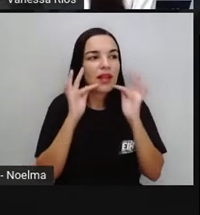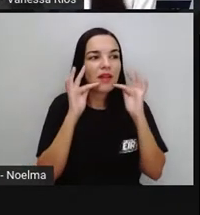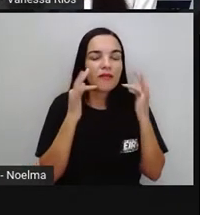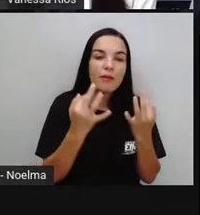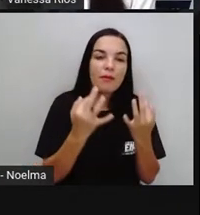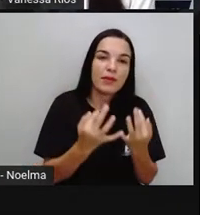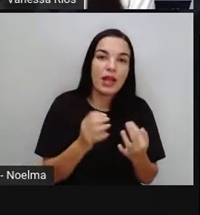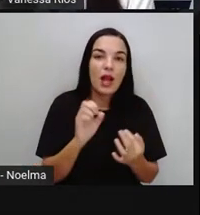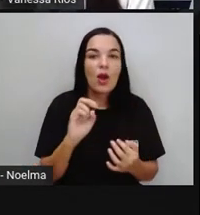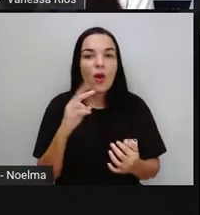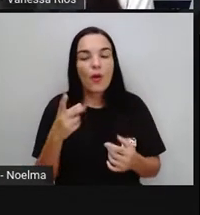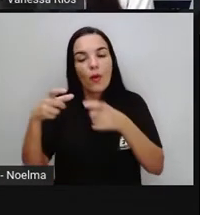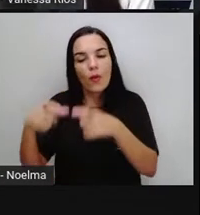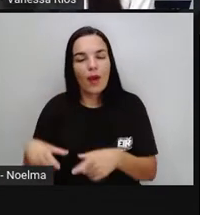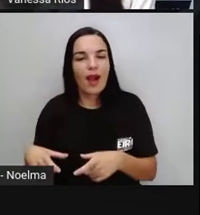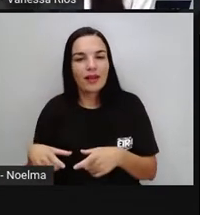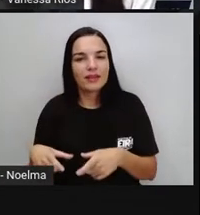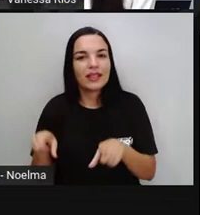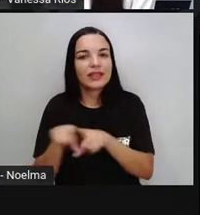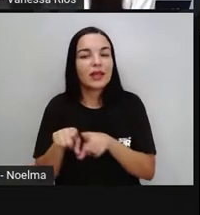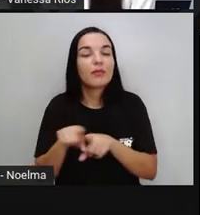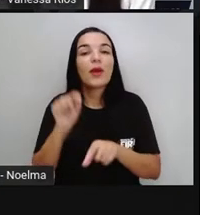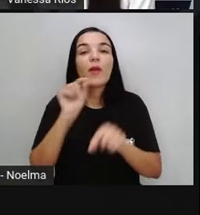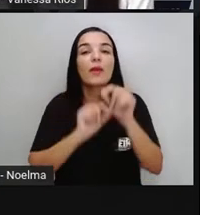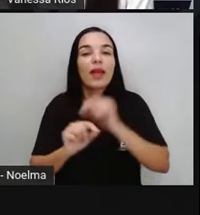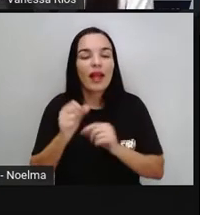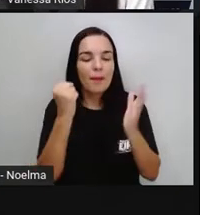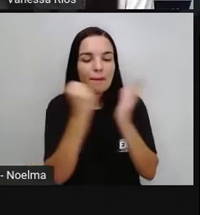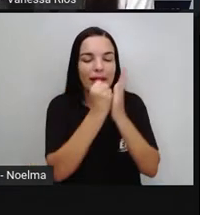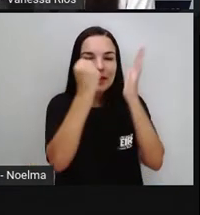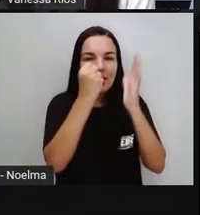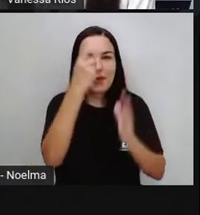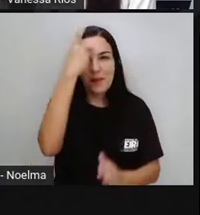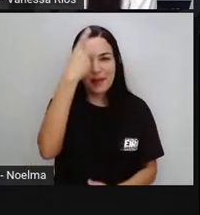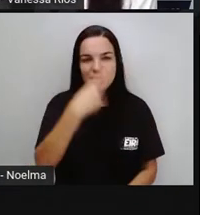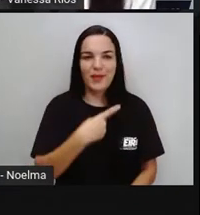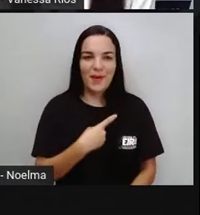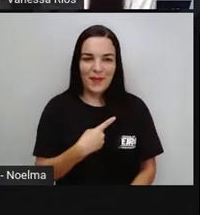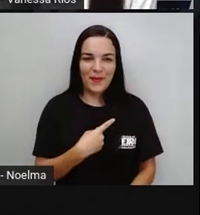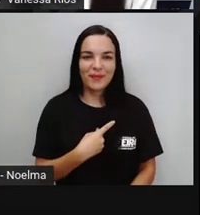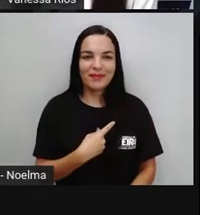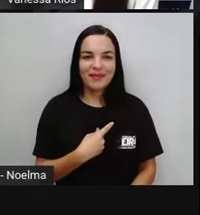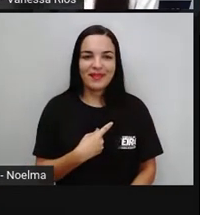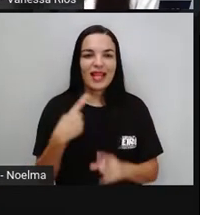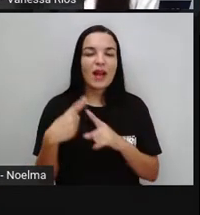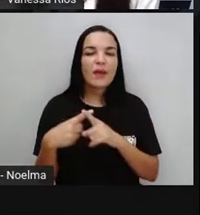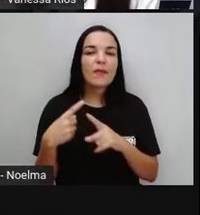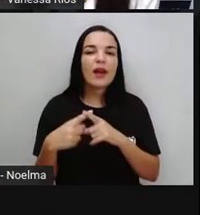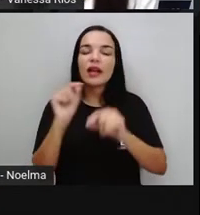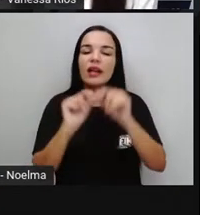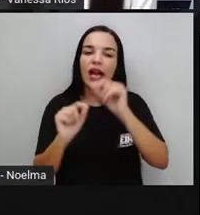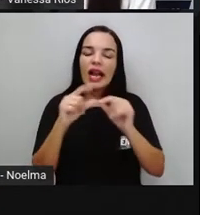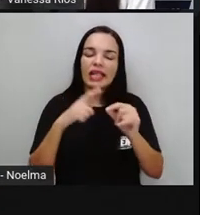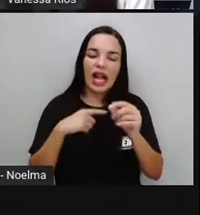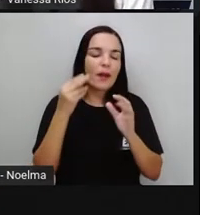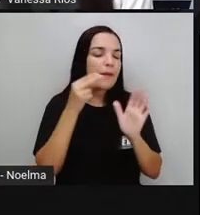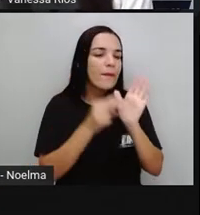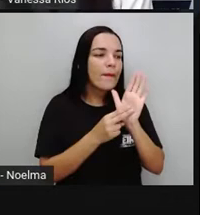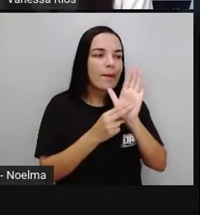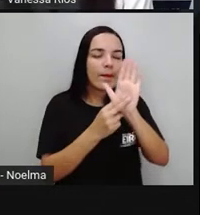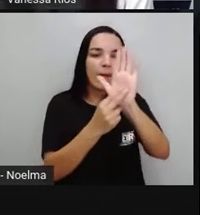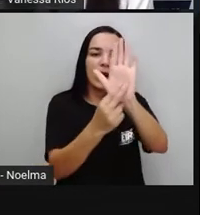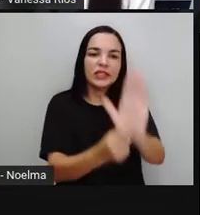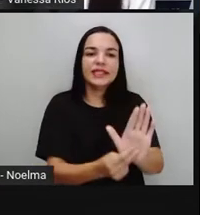E aí, a gente vai chamar esse tipo de patrimônio, patrimônio pessoal. Porque aquilo que está sendo retratado,